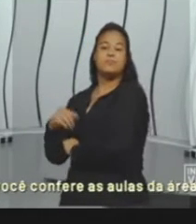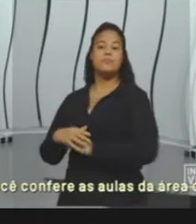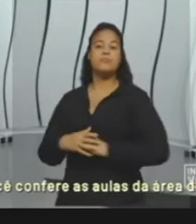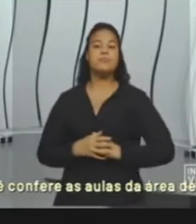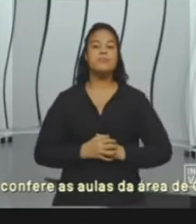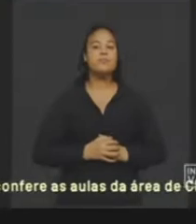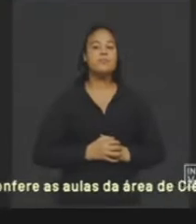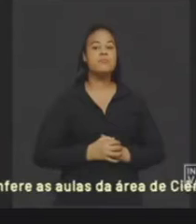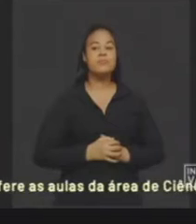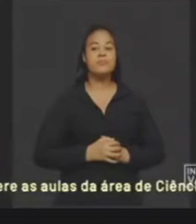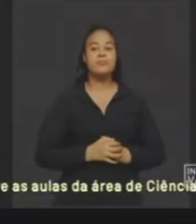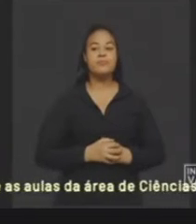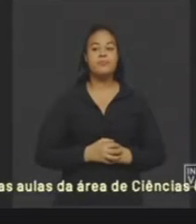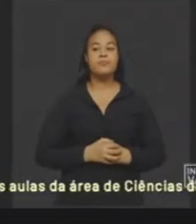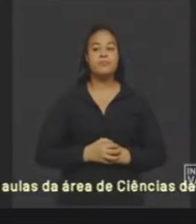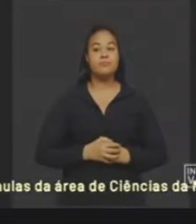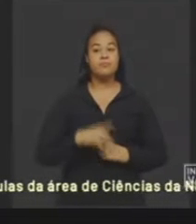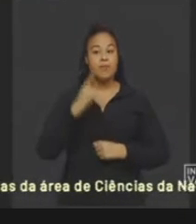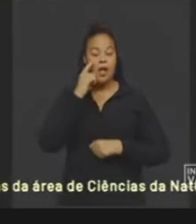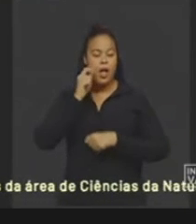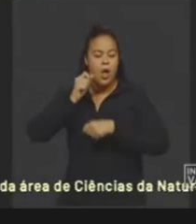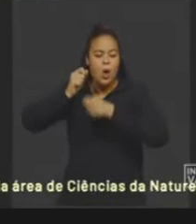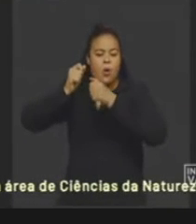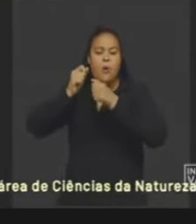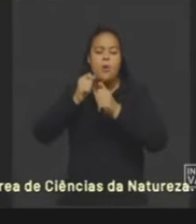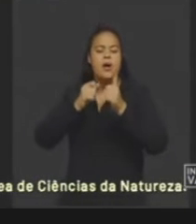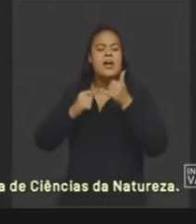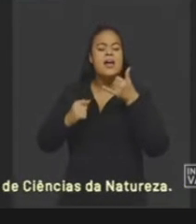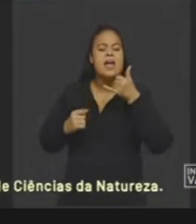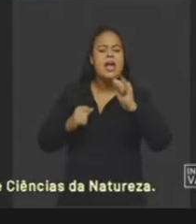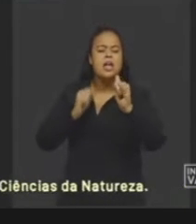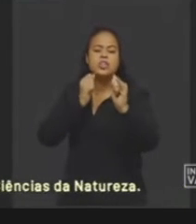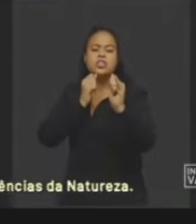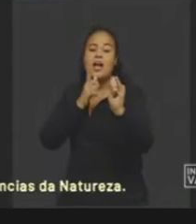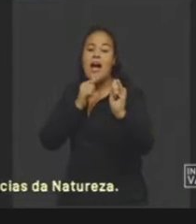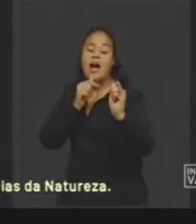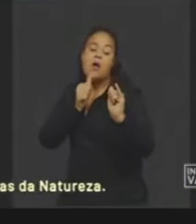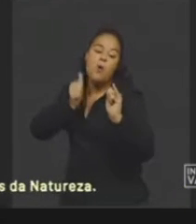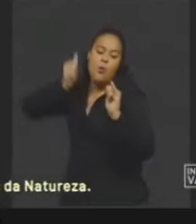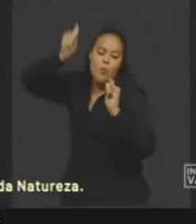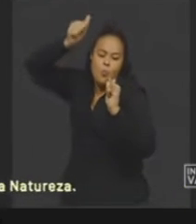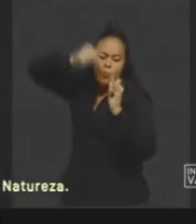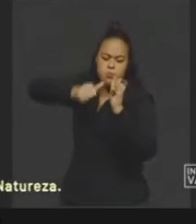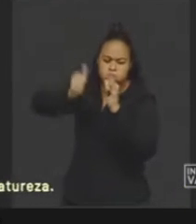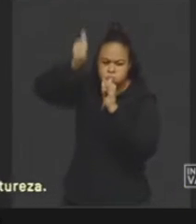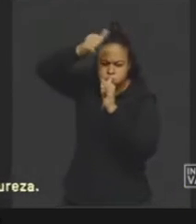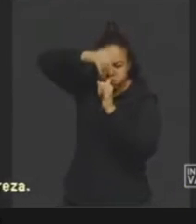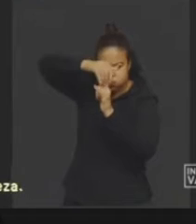Essa água, à medida que ela passa aqui, ela vai fazer com que hélices que estão aqui,